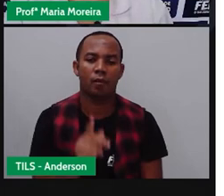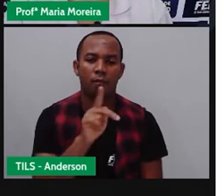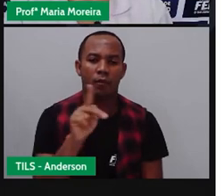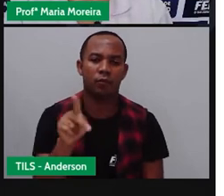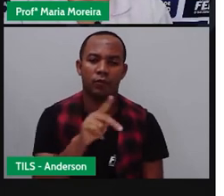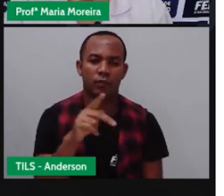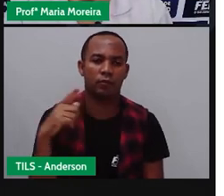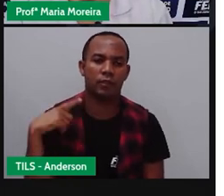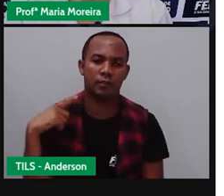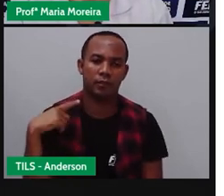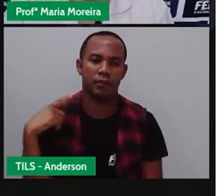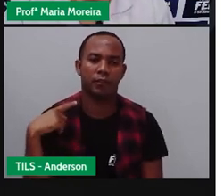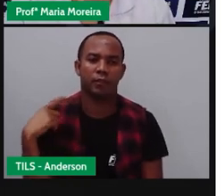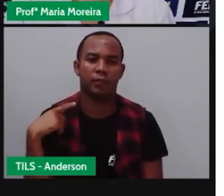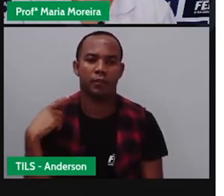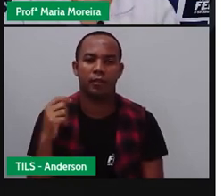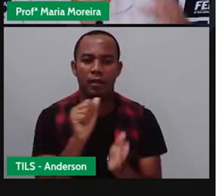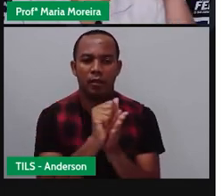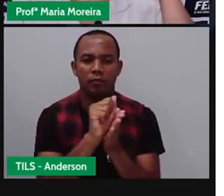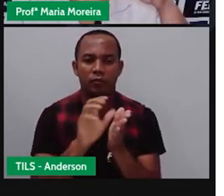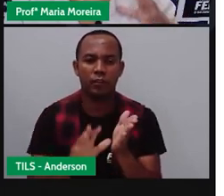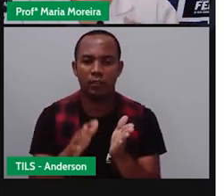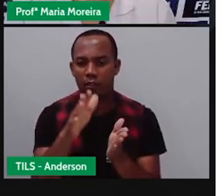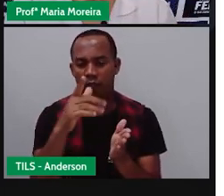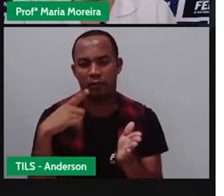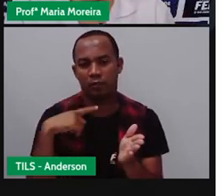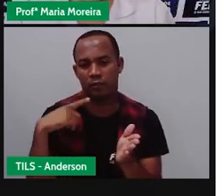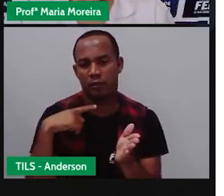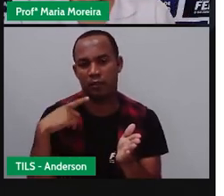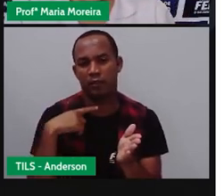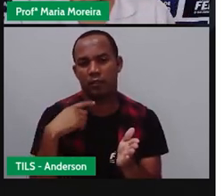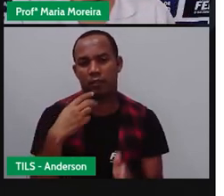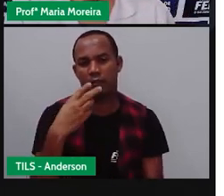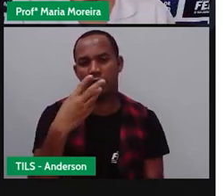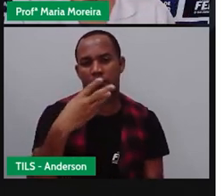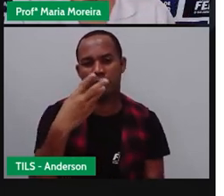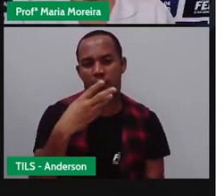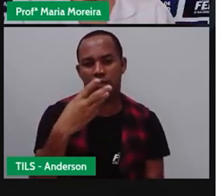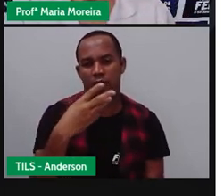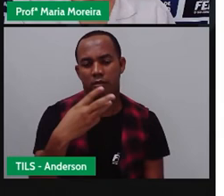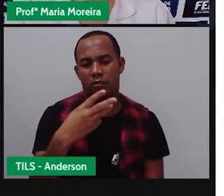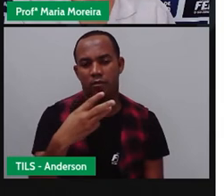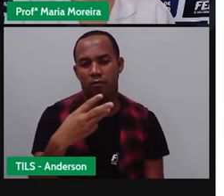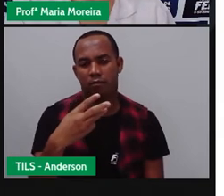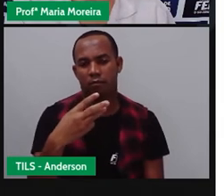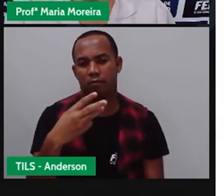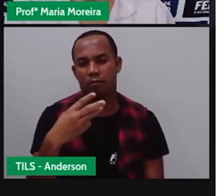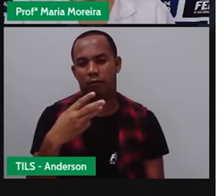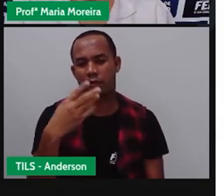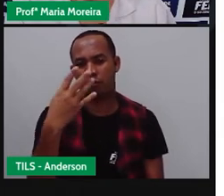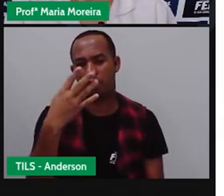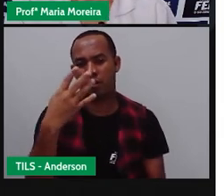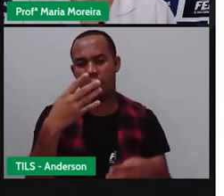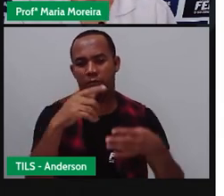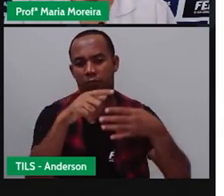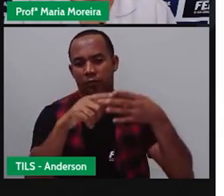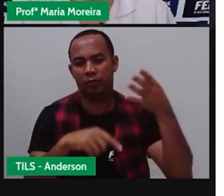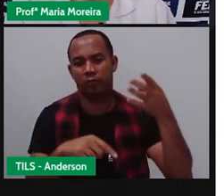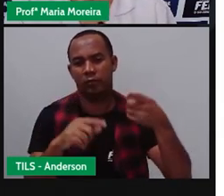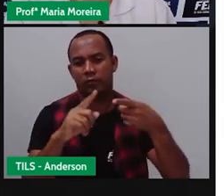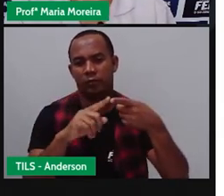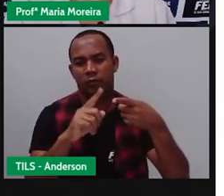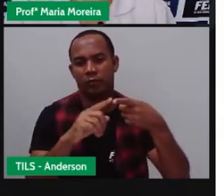atividadezinha aqui, não isso? Ela trouxe três formatos, né? Três coisas aqui. Três, não, desculpa. Quatro. Uma